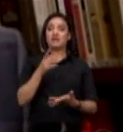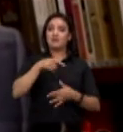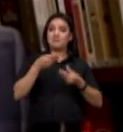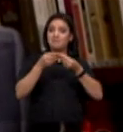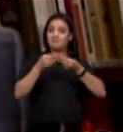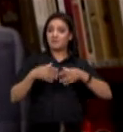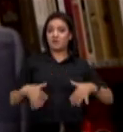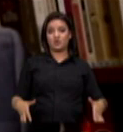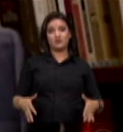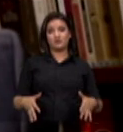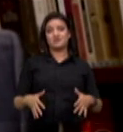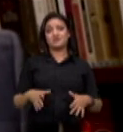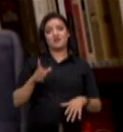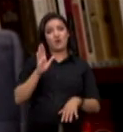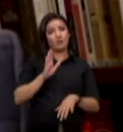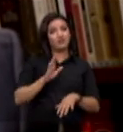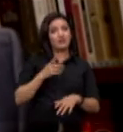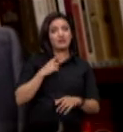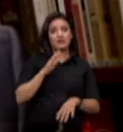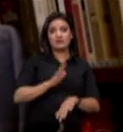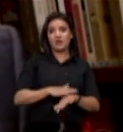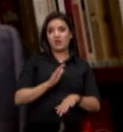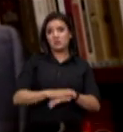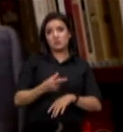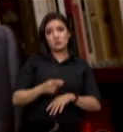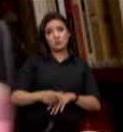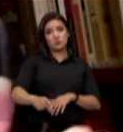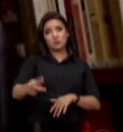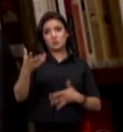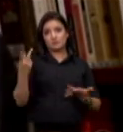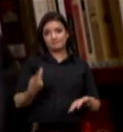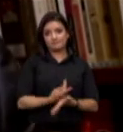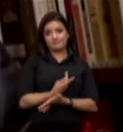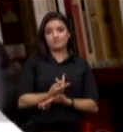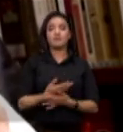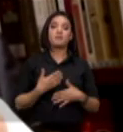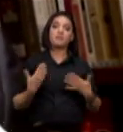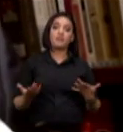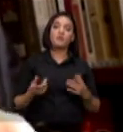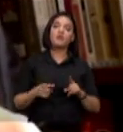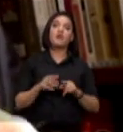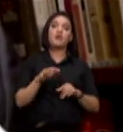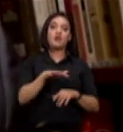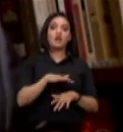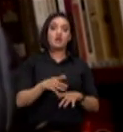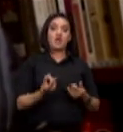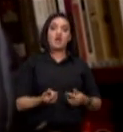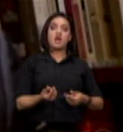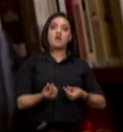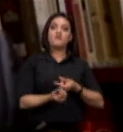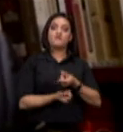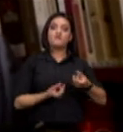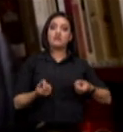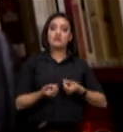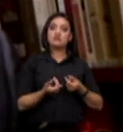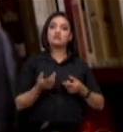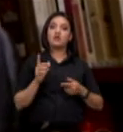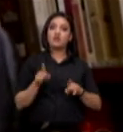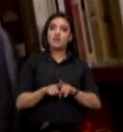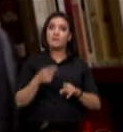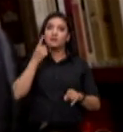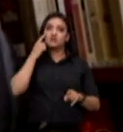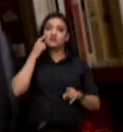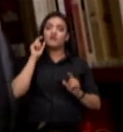e muito mais duradouros além disso tendo no mercado financeiro fica claro para nós o impacto